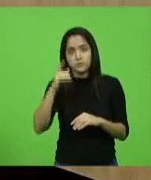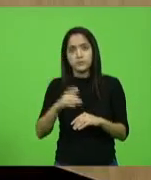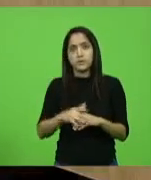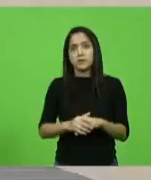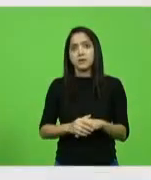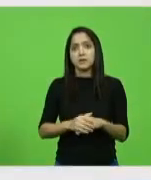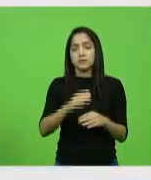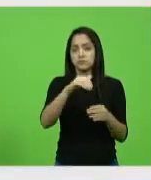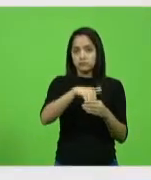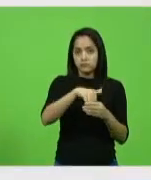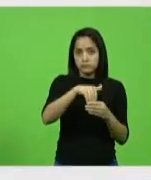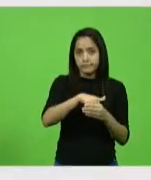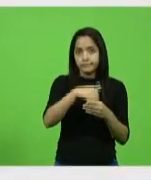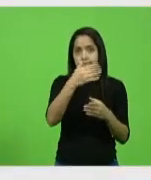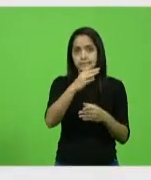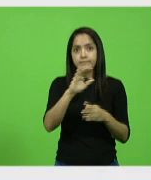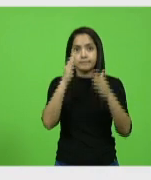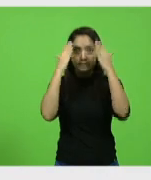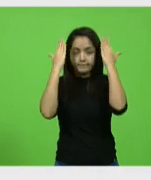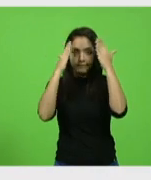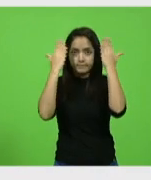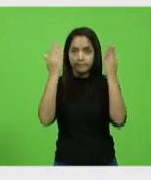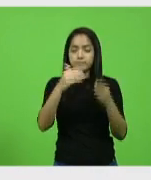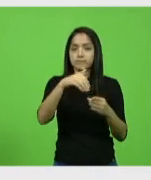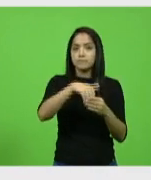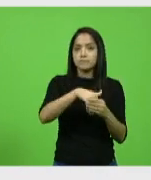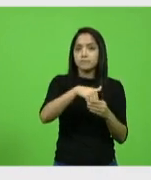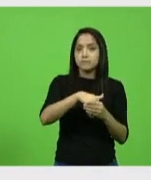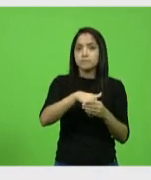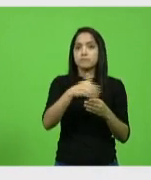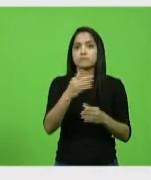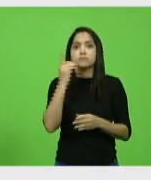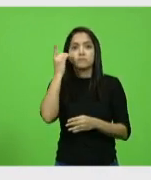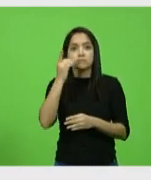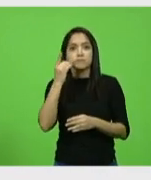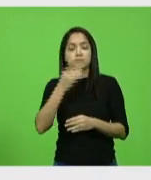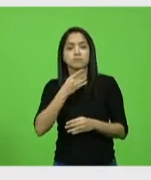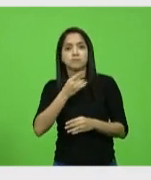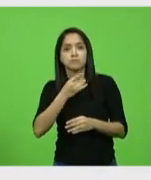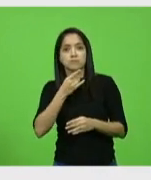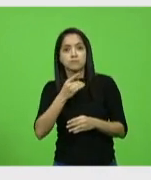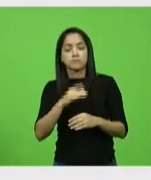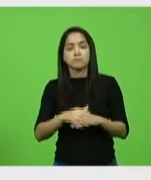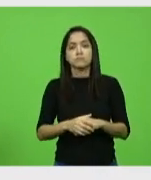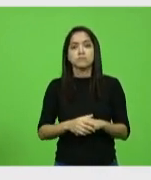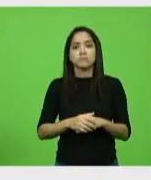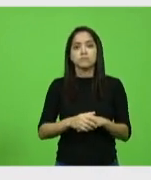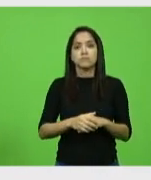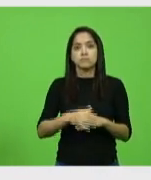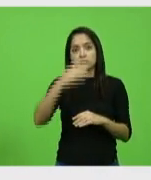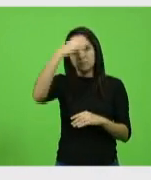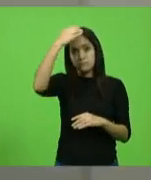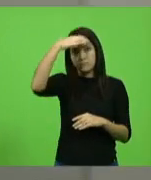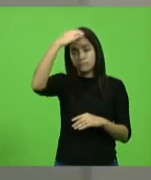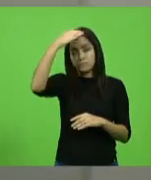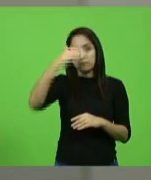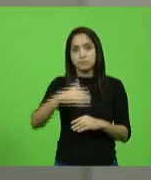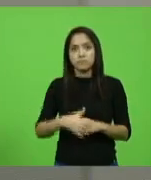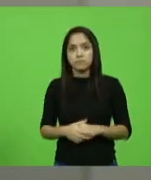deputado José Milton Schaefer, no deputado Valdir Cobalquini e no deputado Coronel Mocelin.